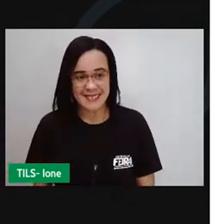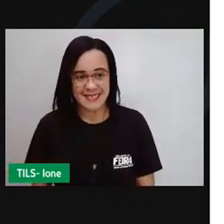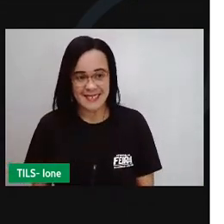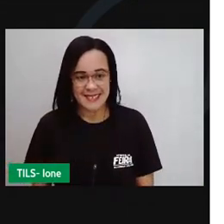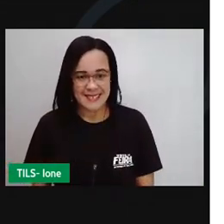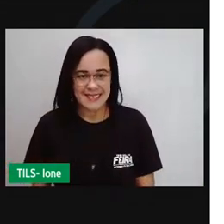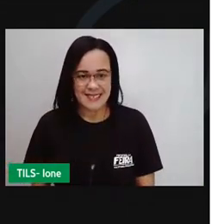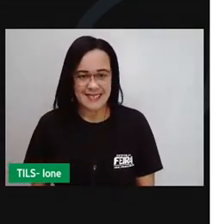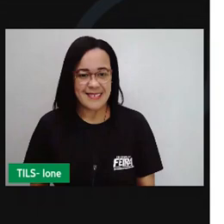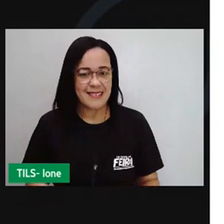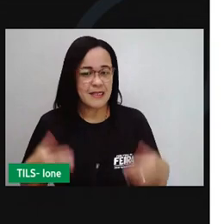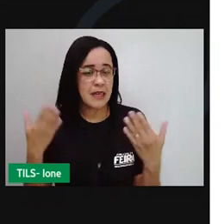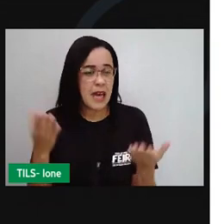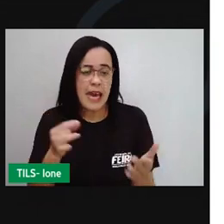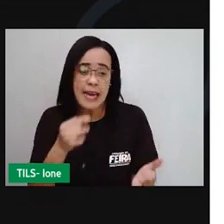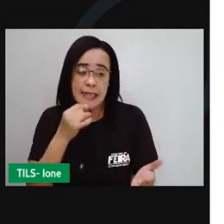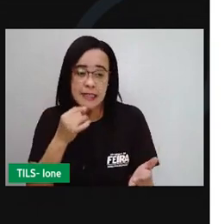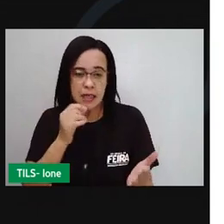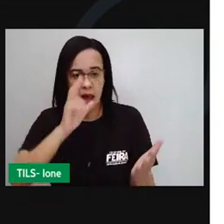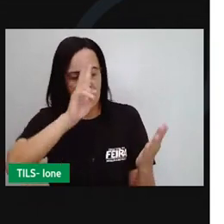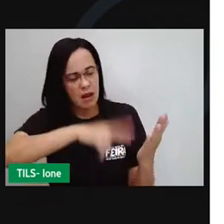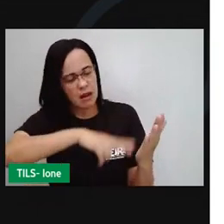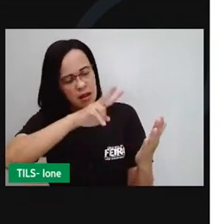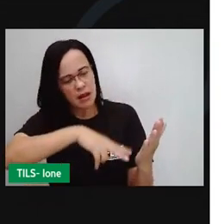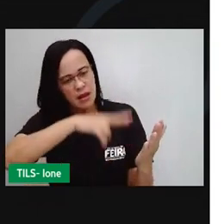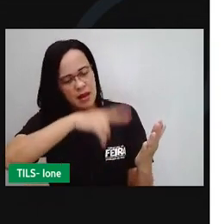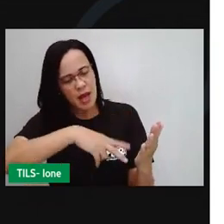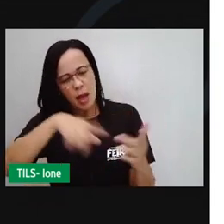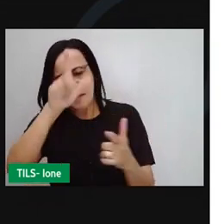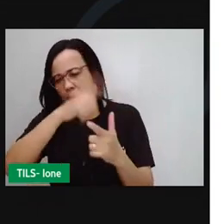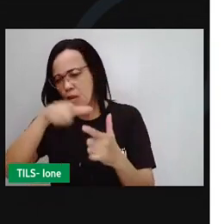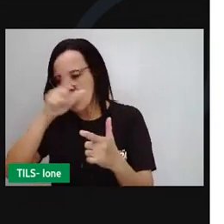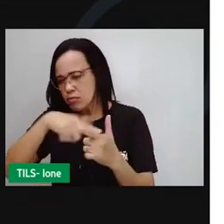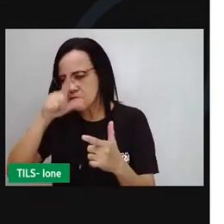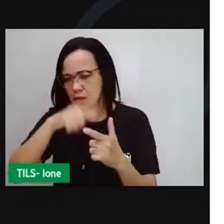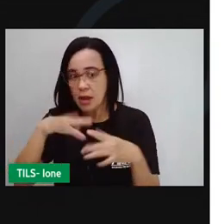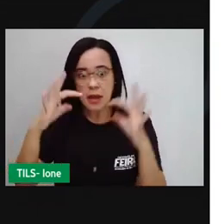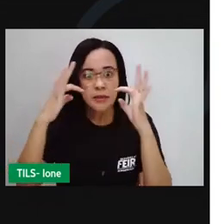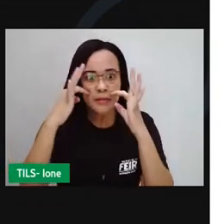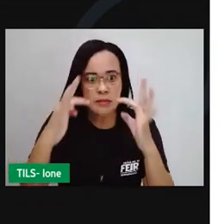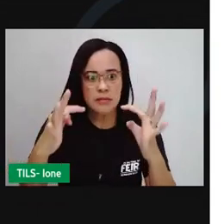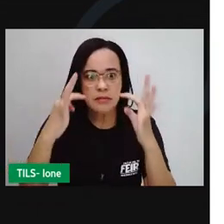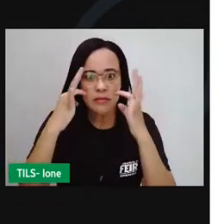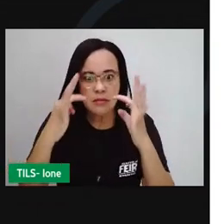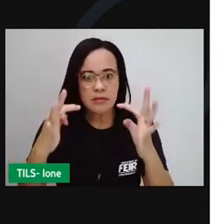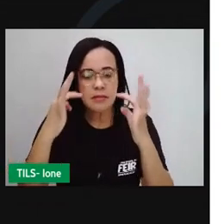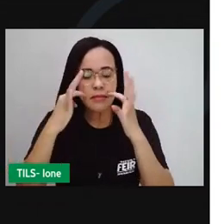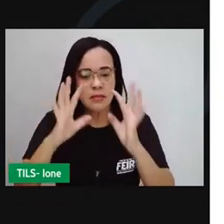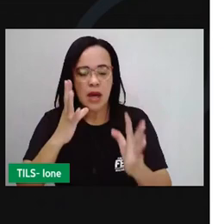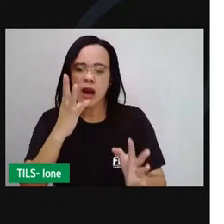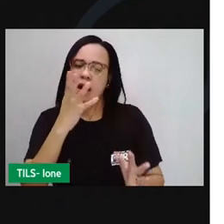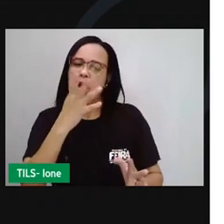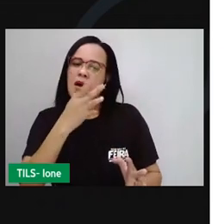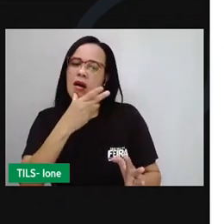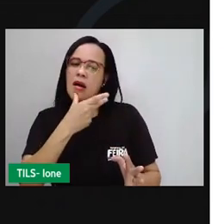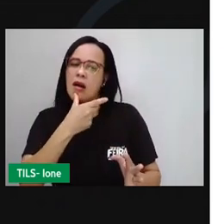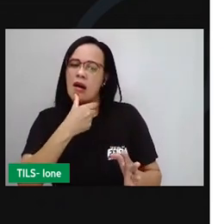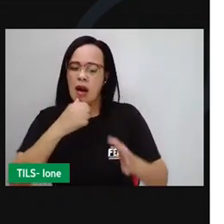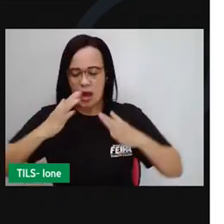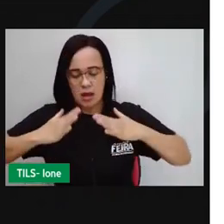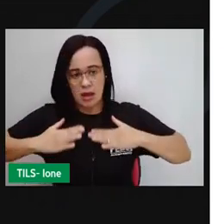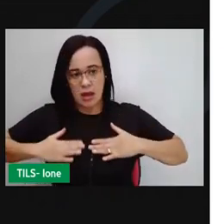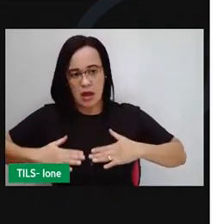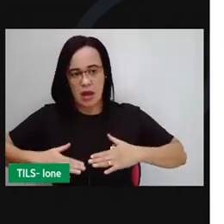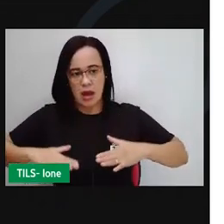Leia todo o problema com muita atenção. Leia devagar e se precisar leia mais de uma vez.